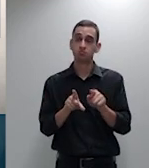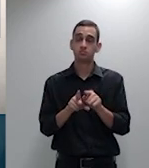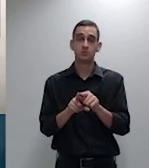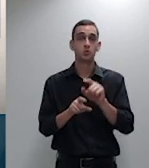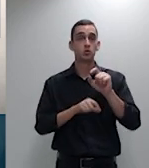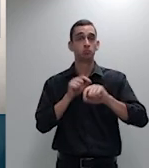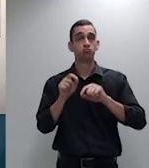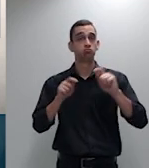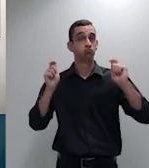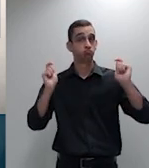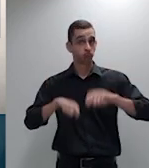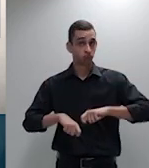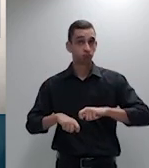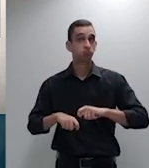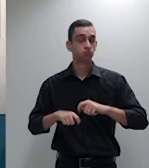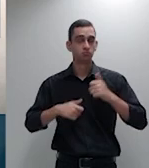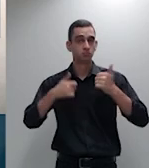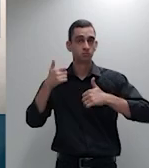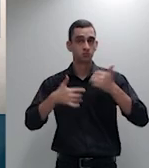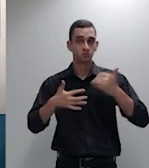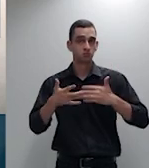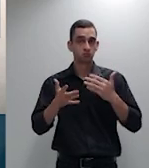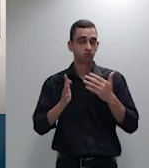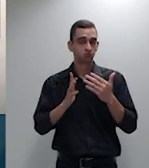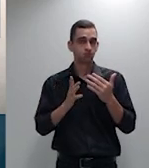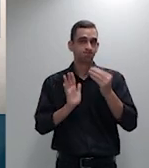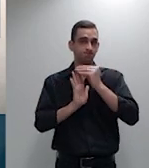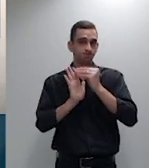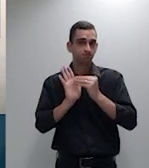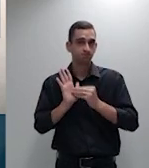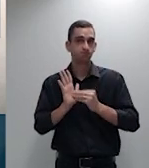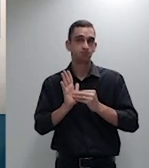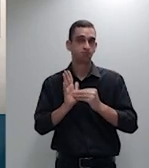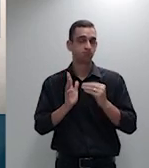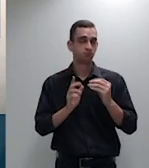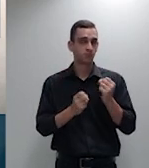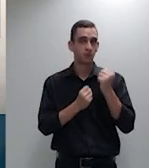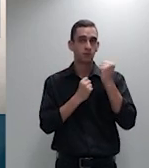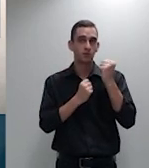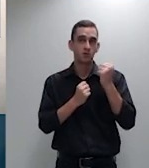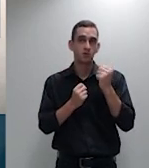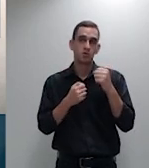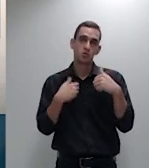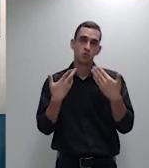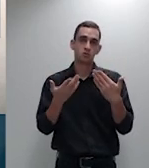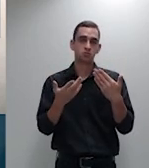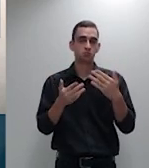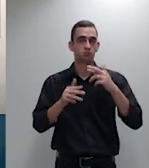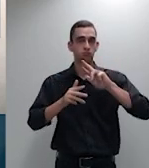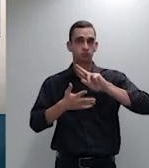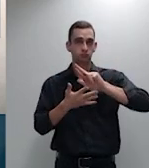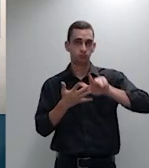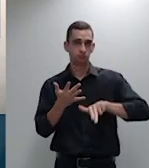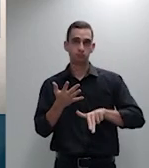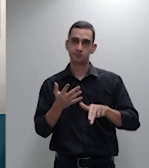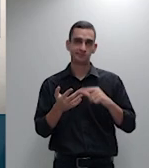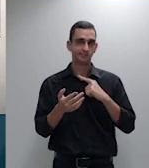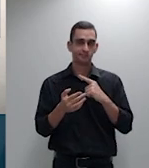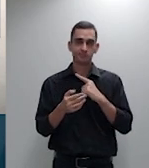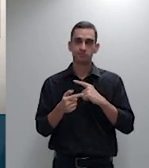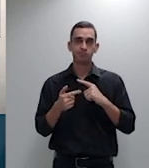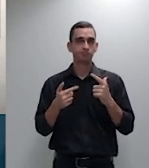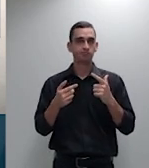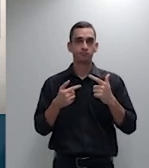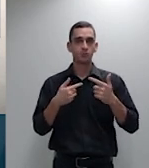fortalecer a alegação de falsidade do declarante então estou ouvindo os colegas mas estou mantendo aí a